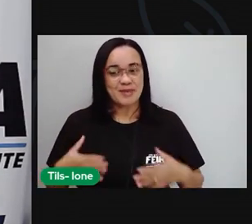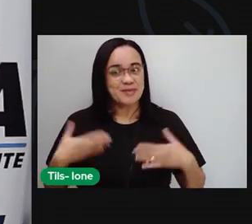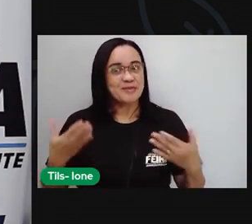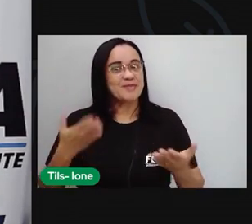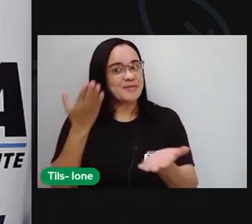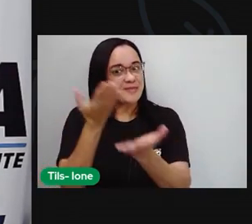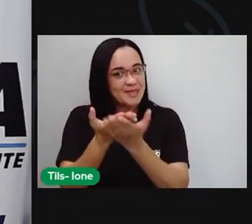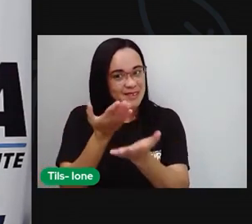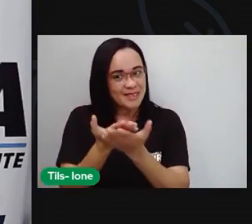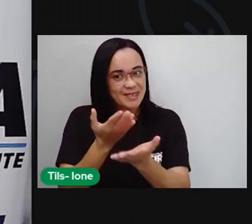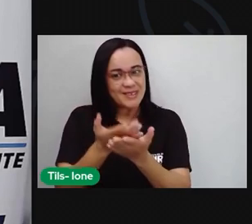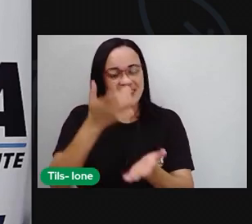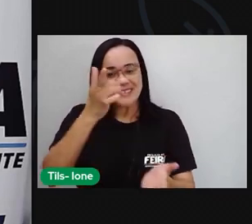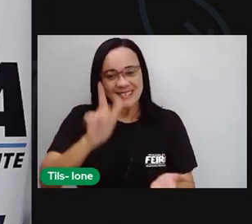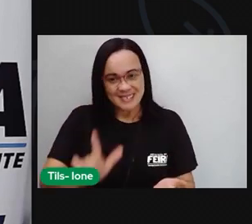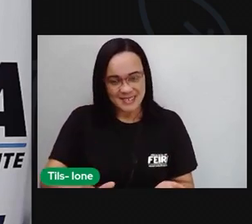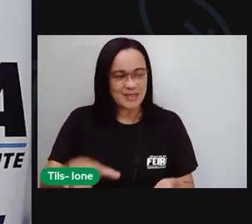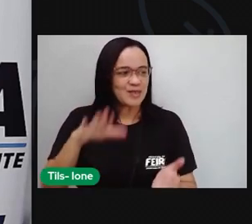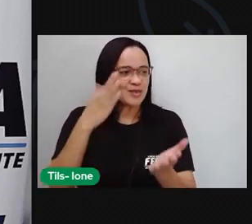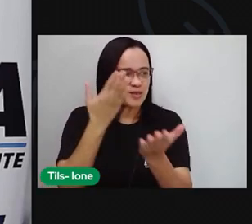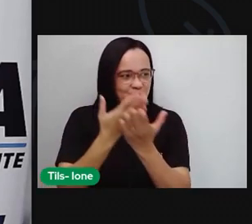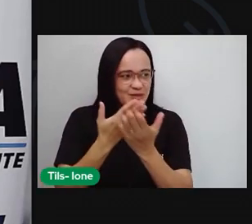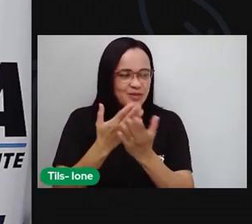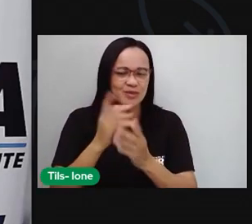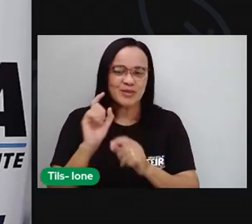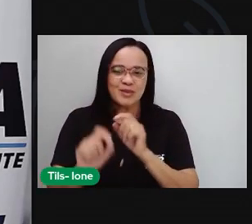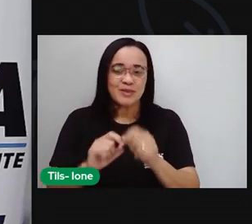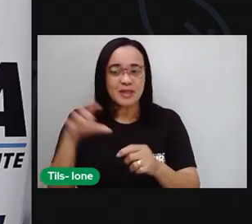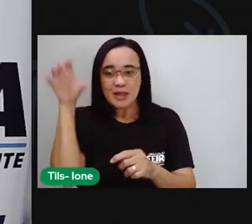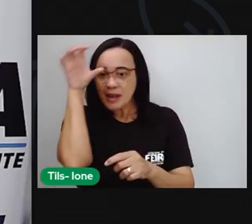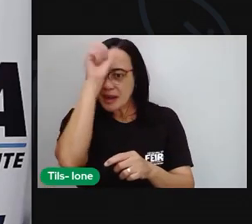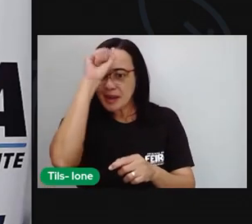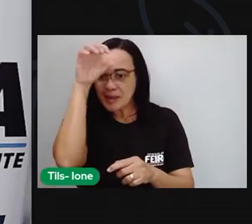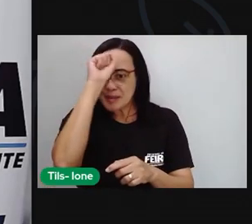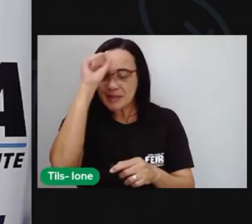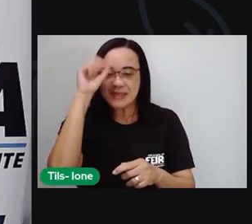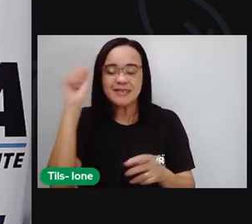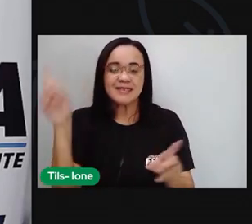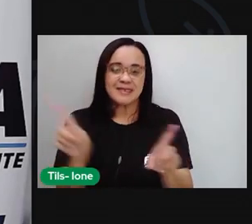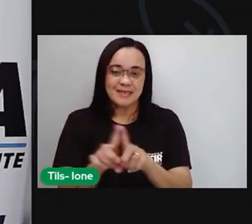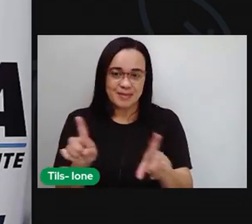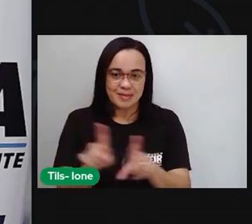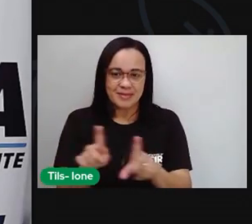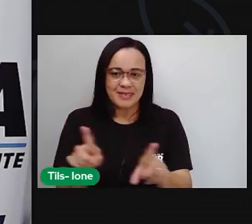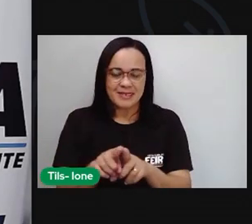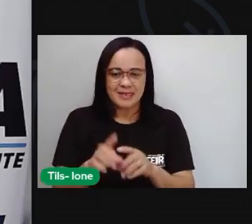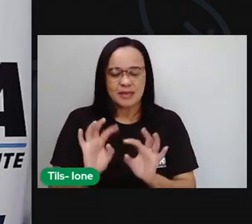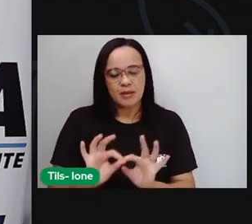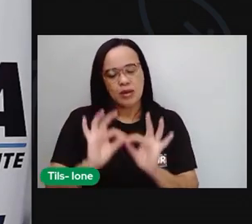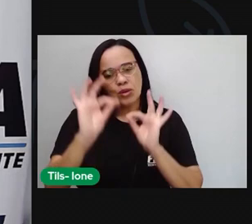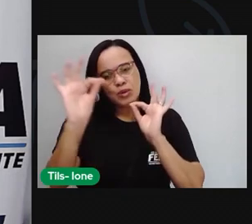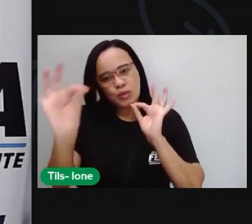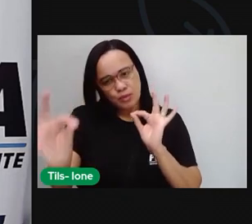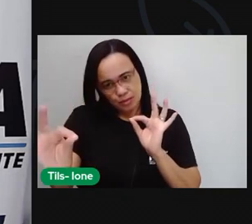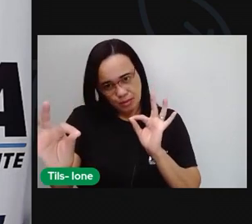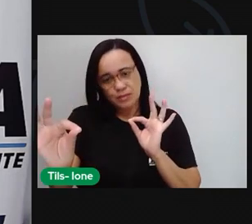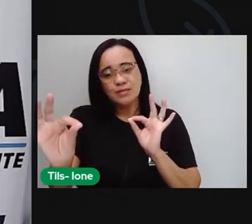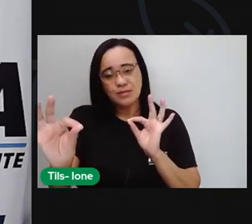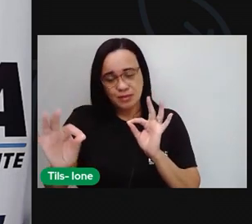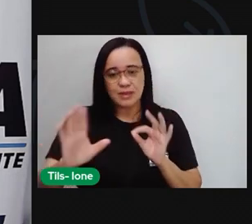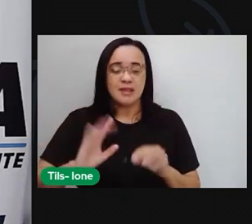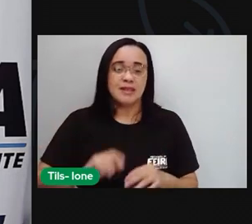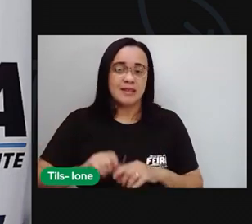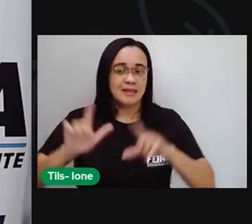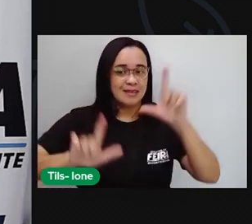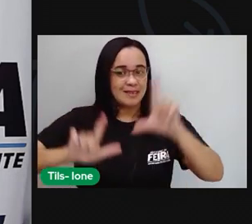aula, mais uma vez estudarmos e também aprendermos, né? E mesmo distante aí, mesmo aqui do outro lado